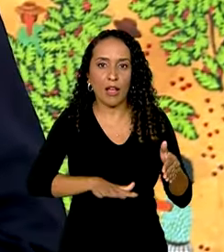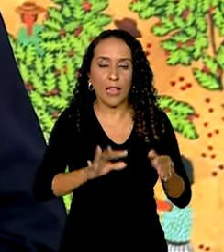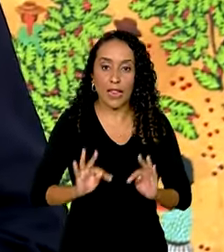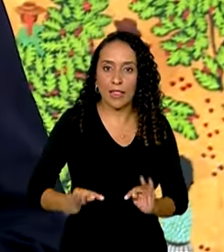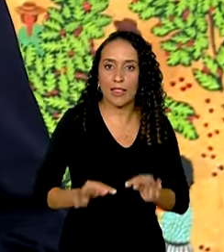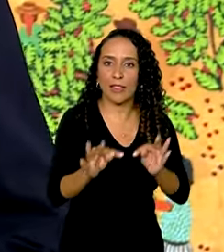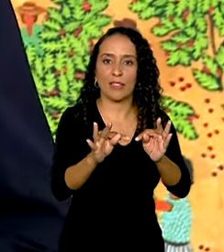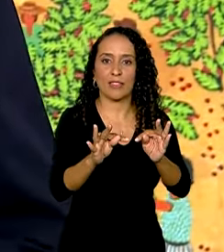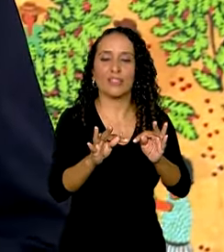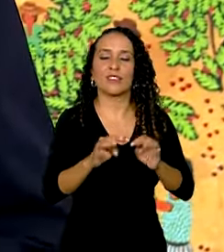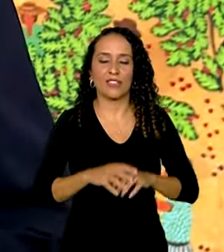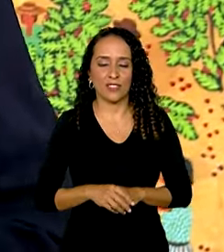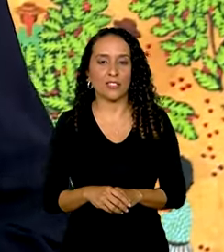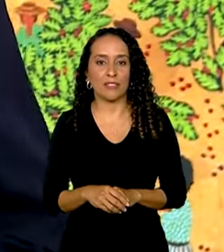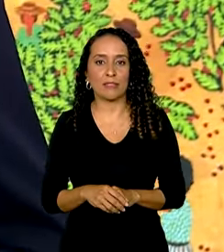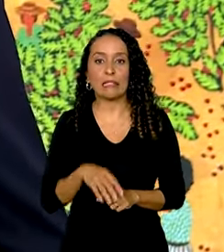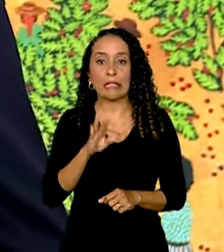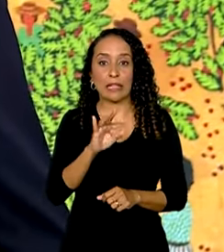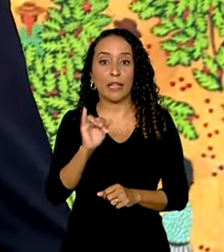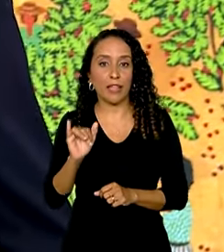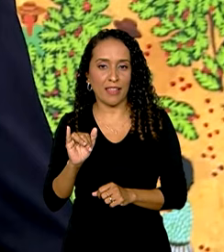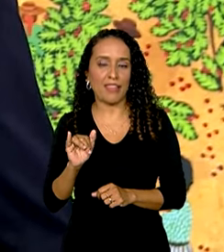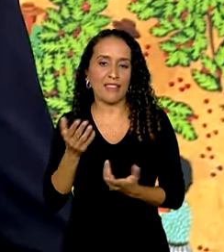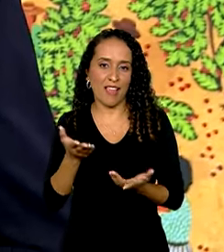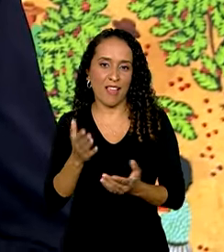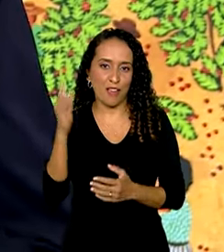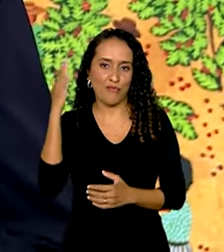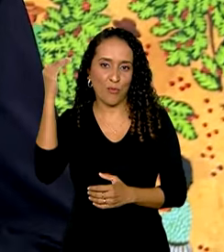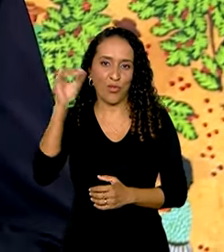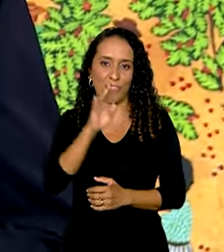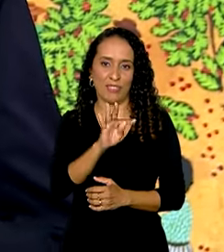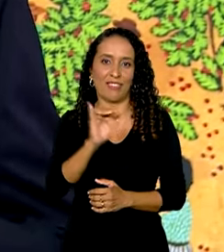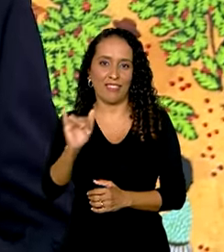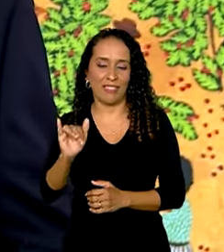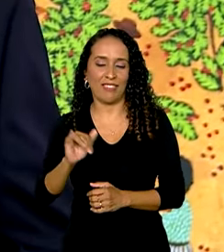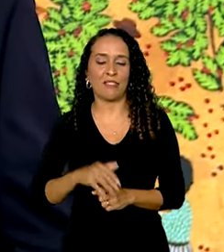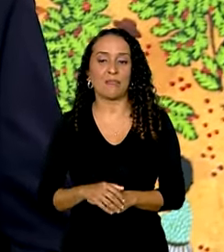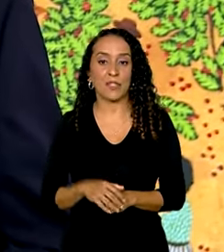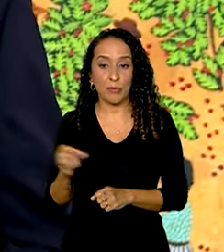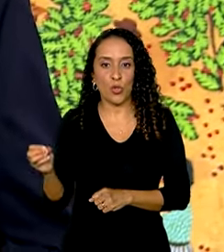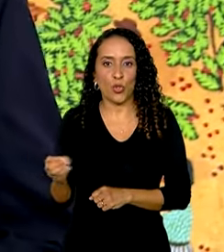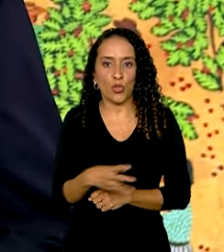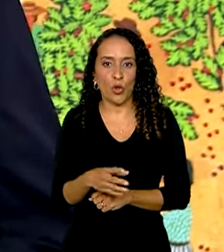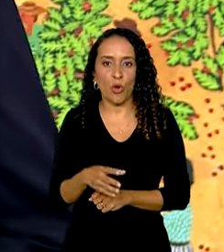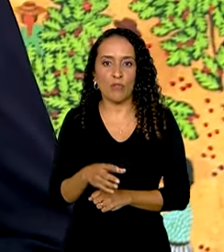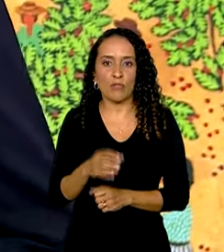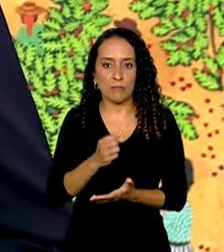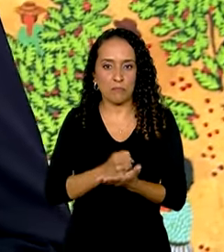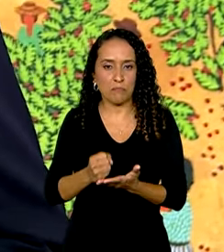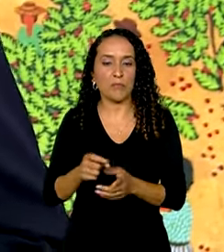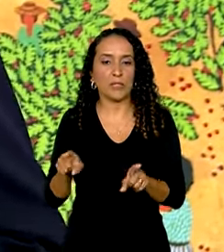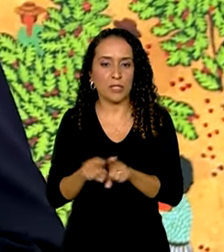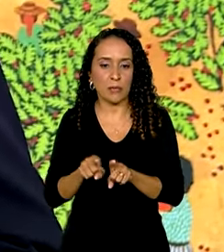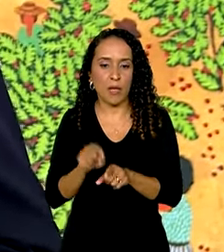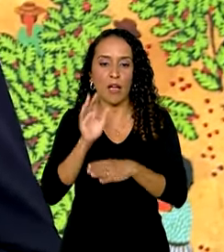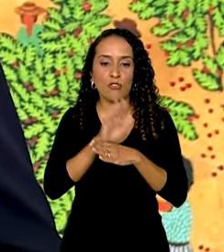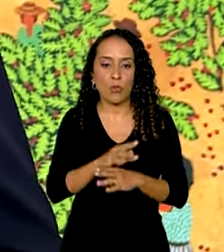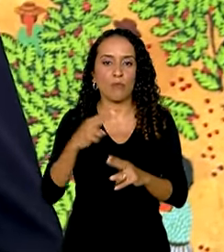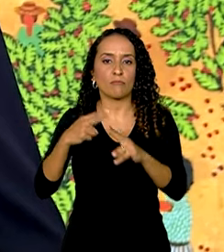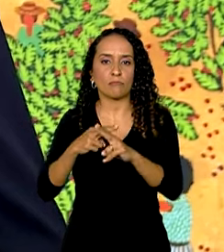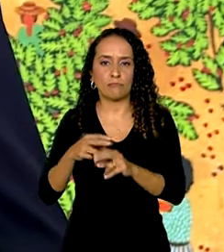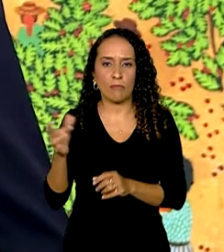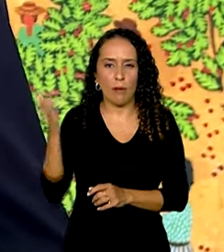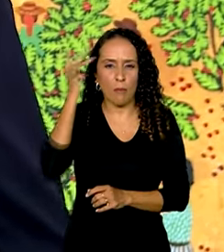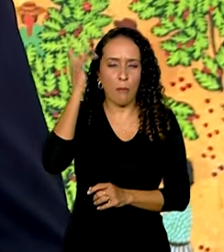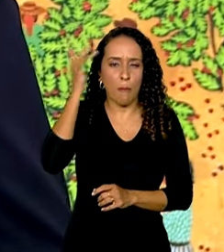tecnologia, a TI, conhecida TI, para esses novos empregados também ajudarem a Caixa no processo de modernização